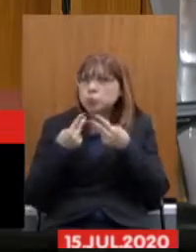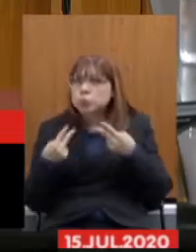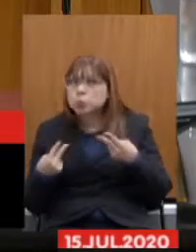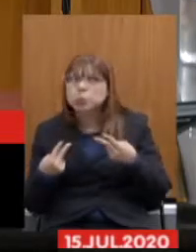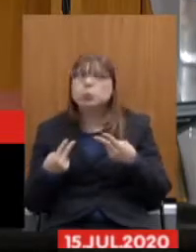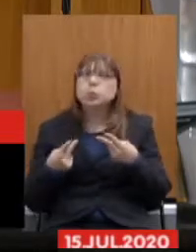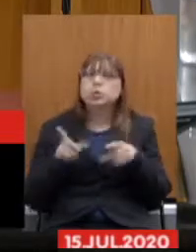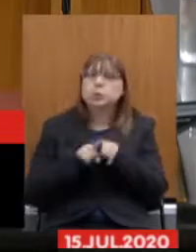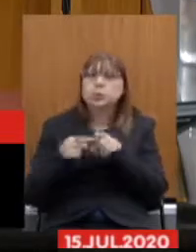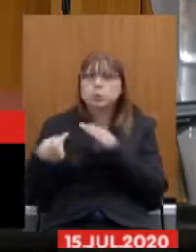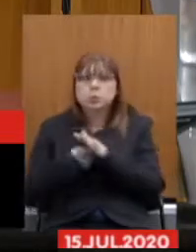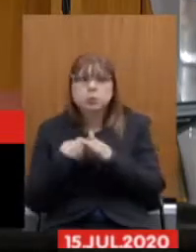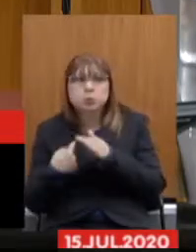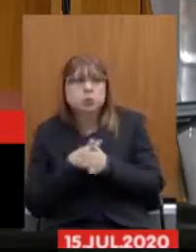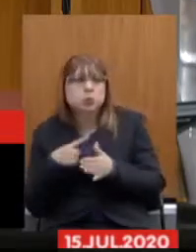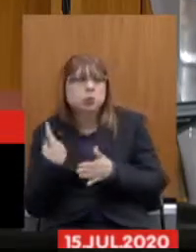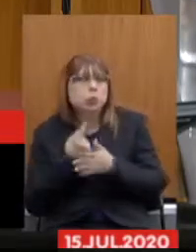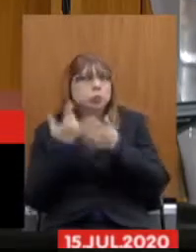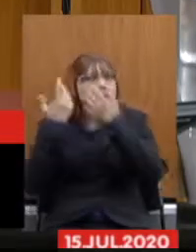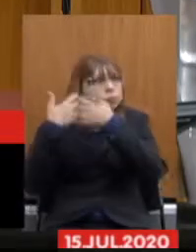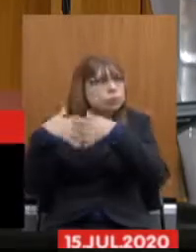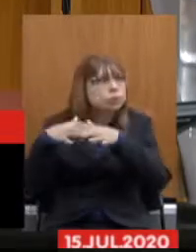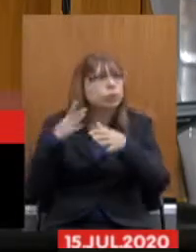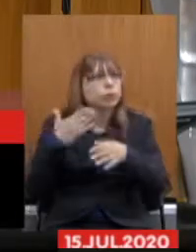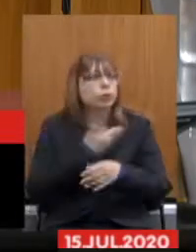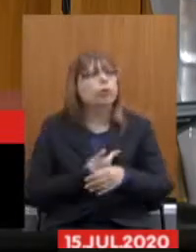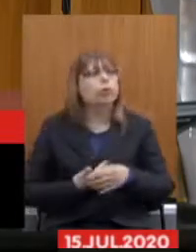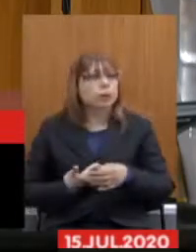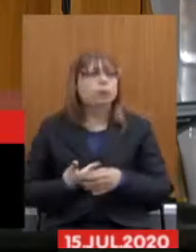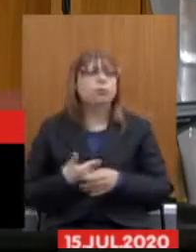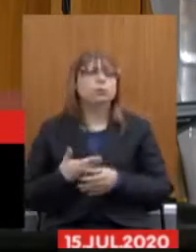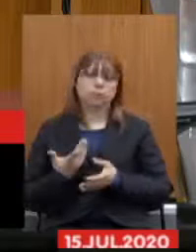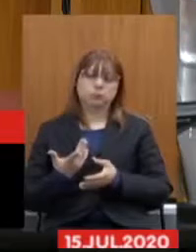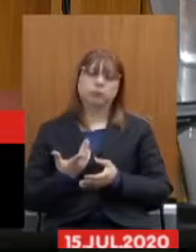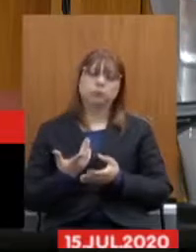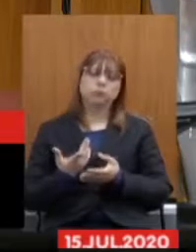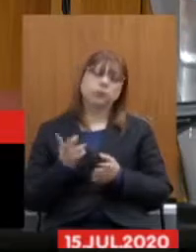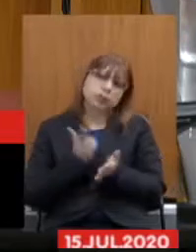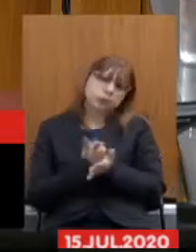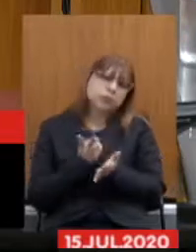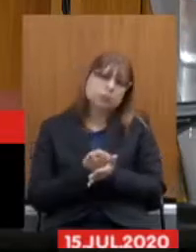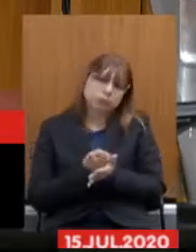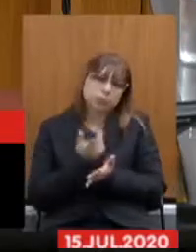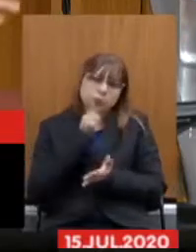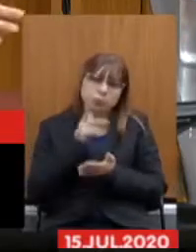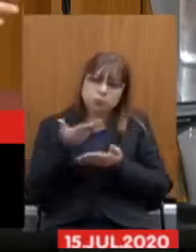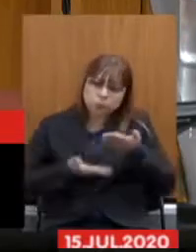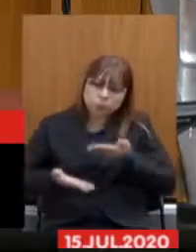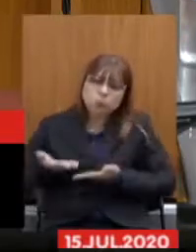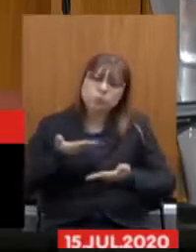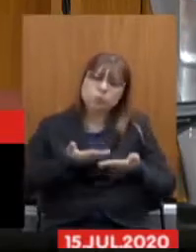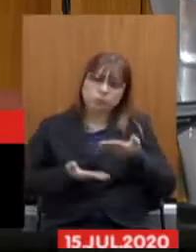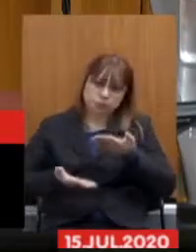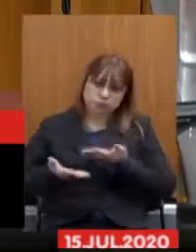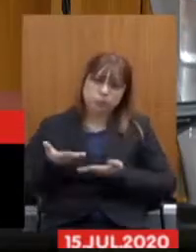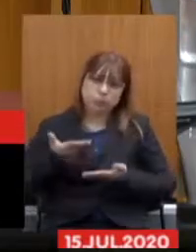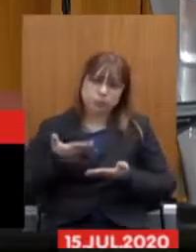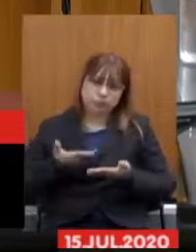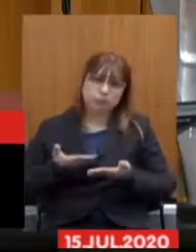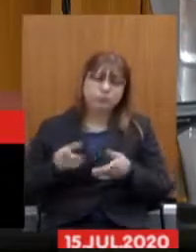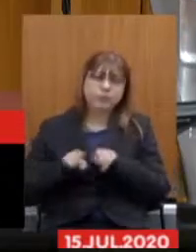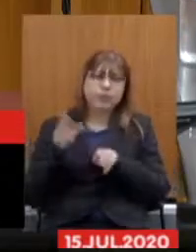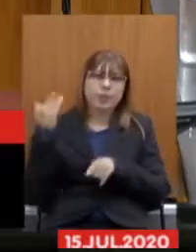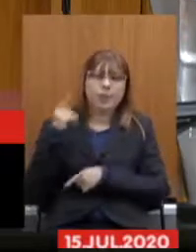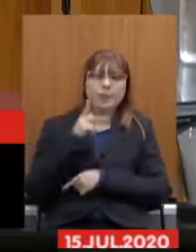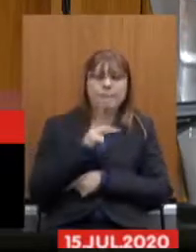fizeram a questionar o próprio governo independente do partido isso aconteceu na gestão do PSDB